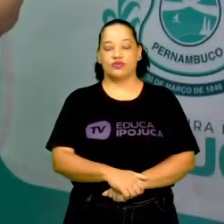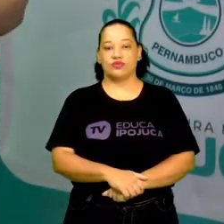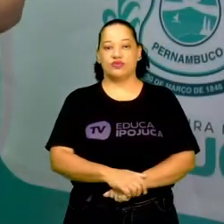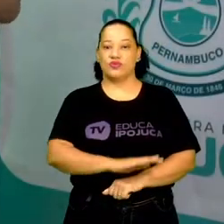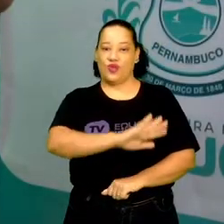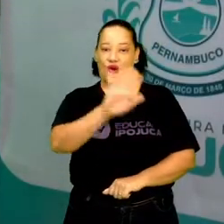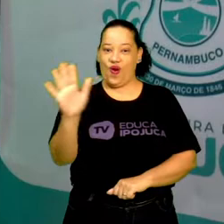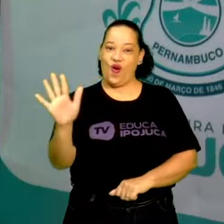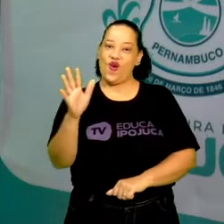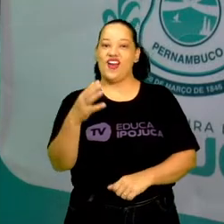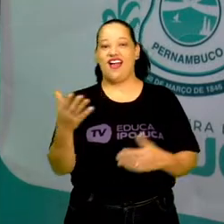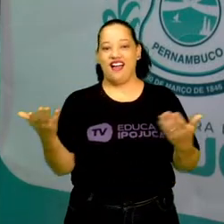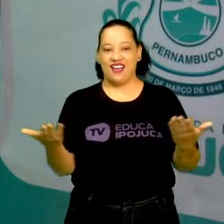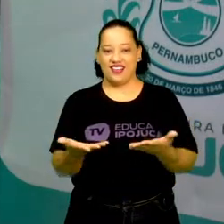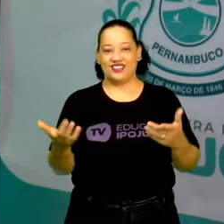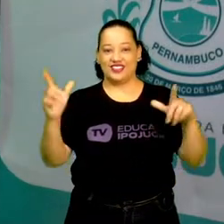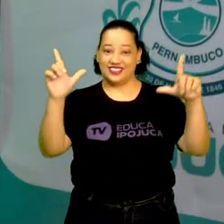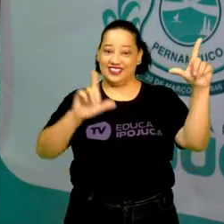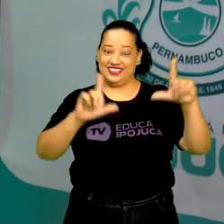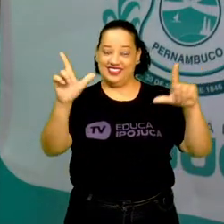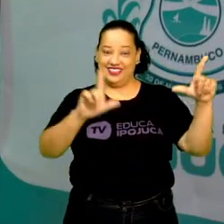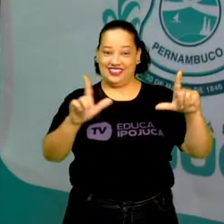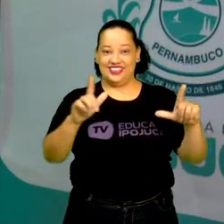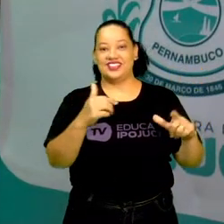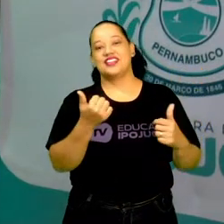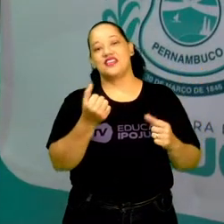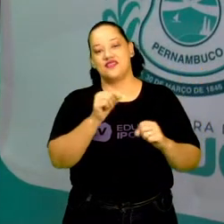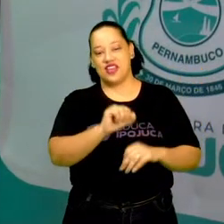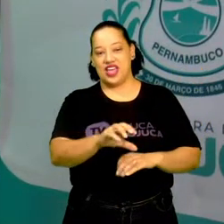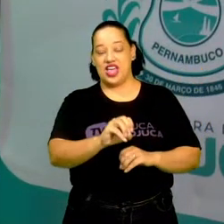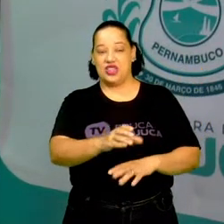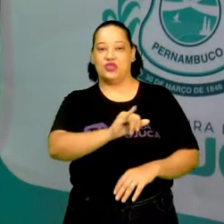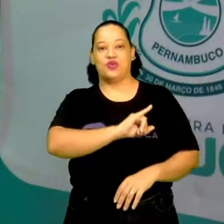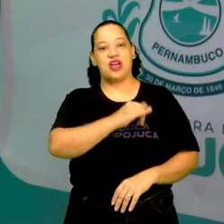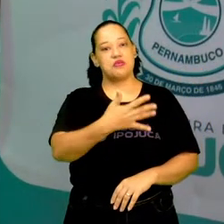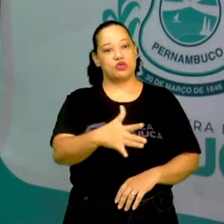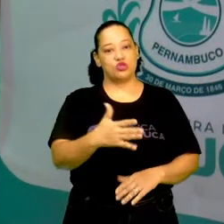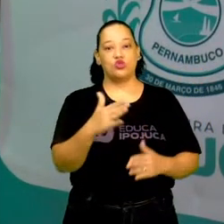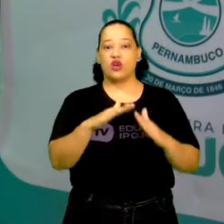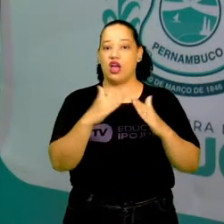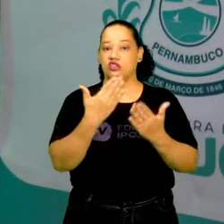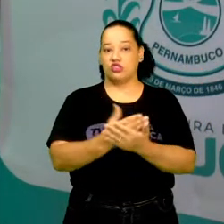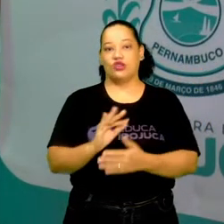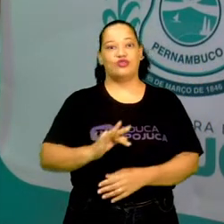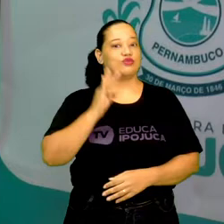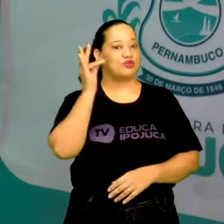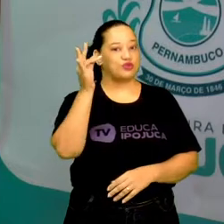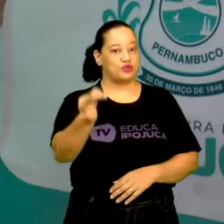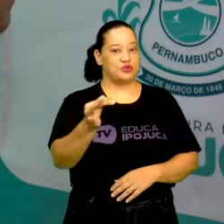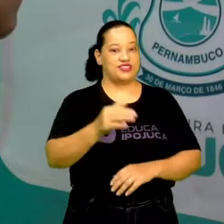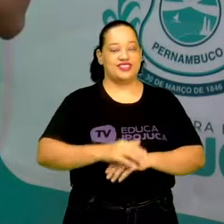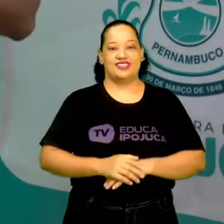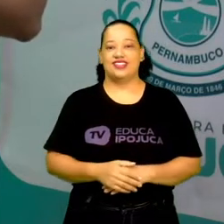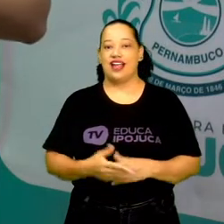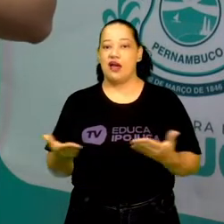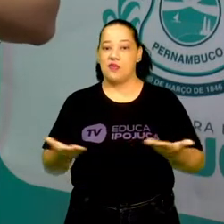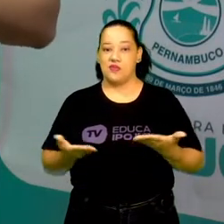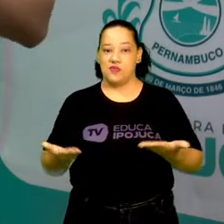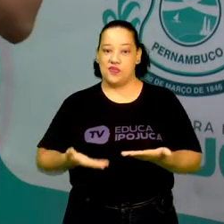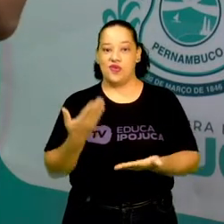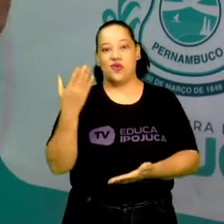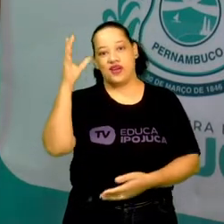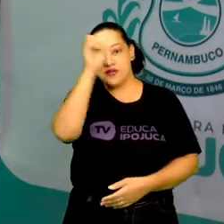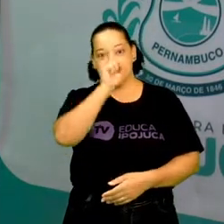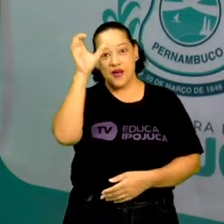Olá, está no ar a TV Educa e Porjuca, a escola do futuro. É o momento de aprender